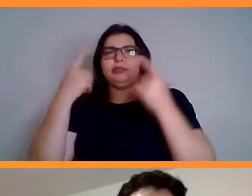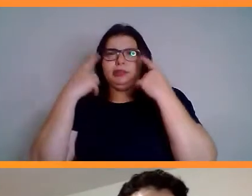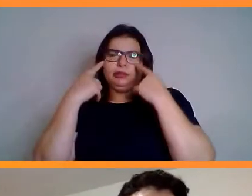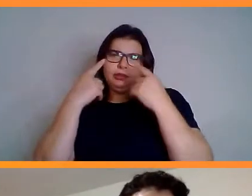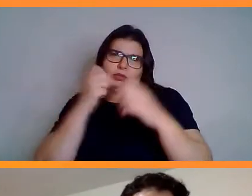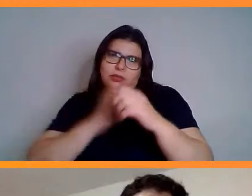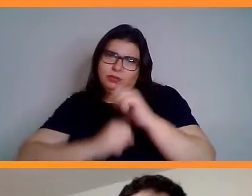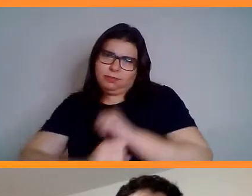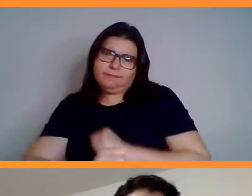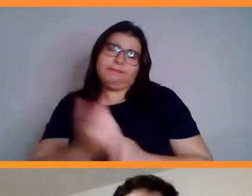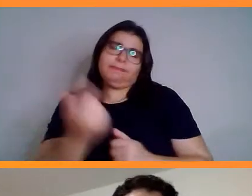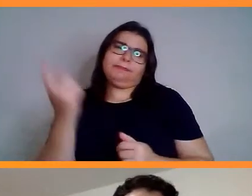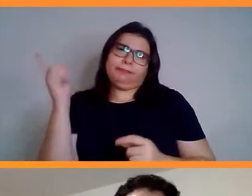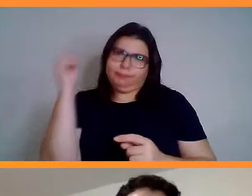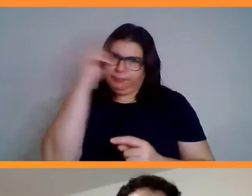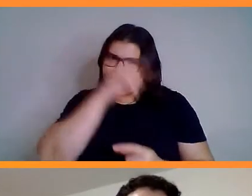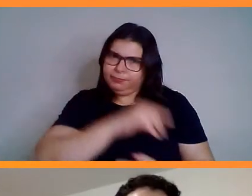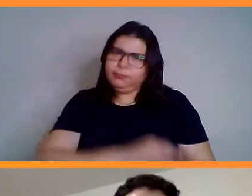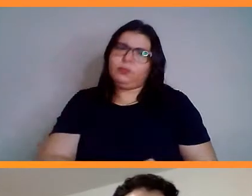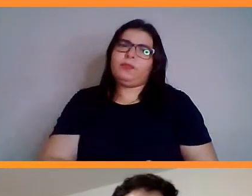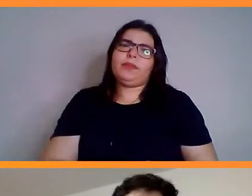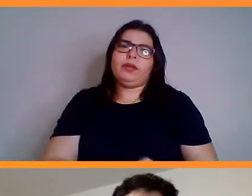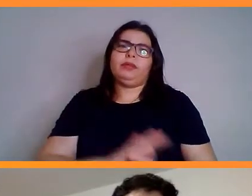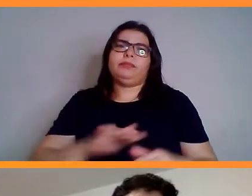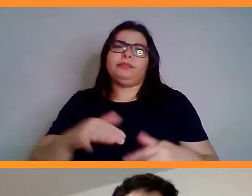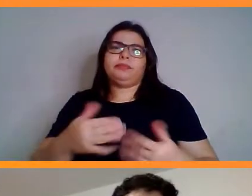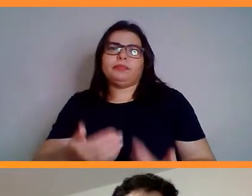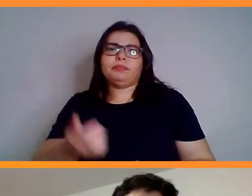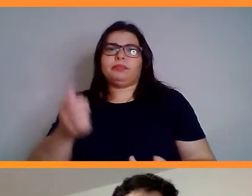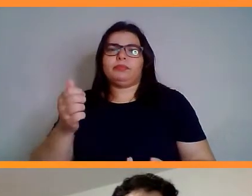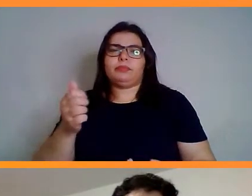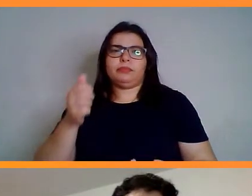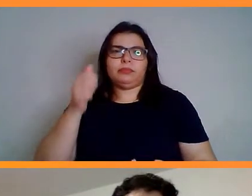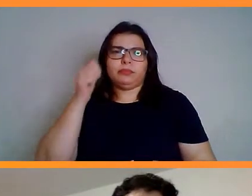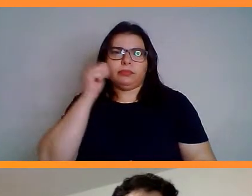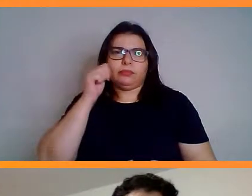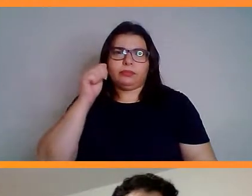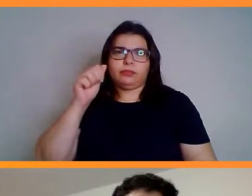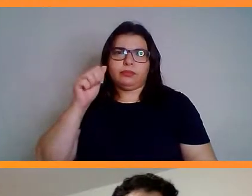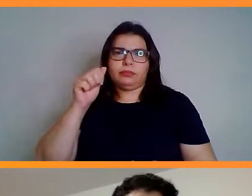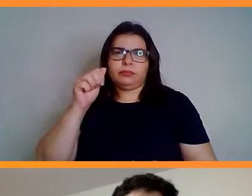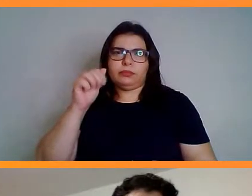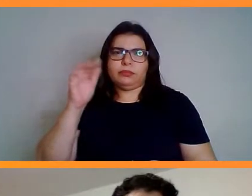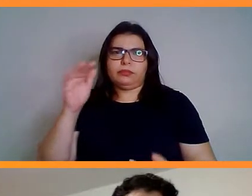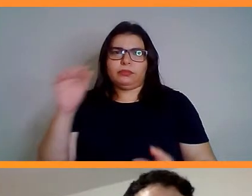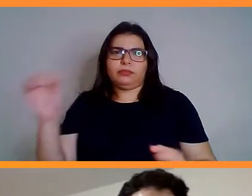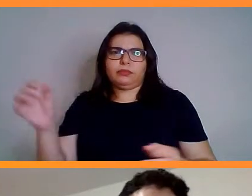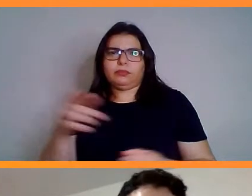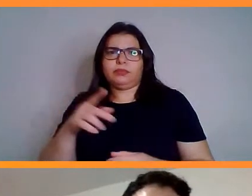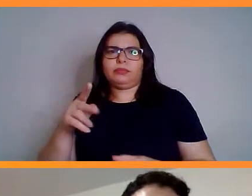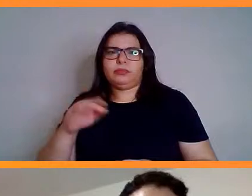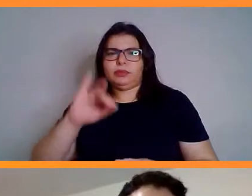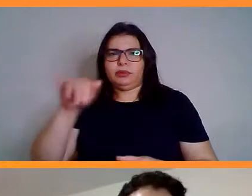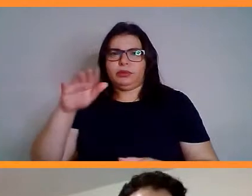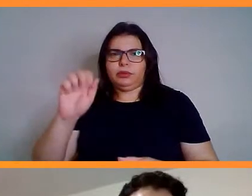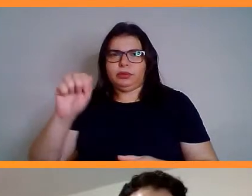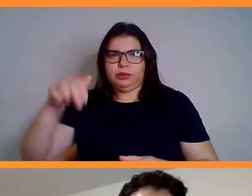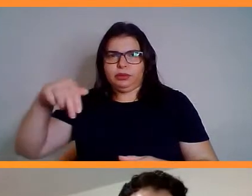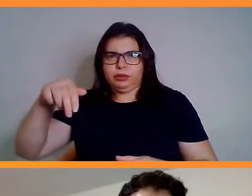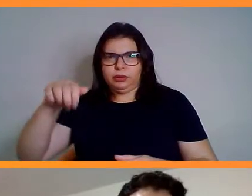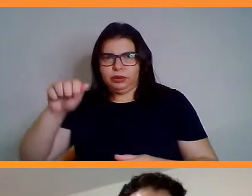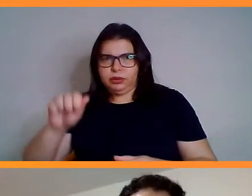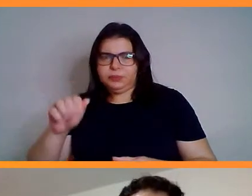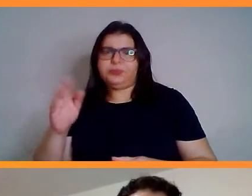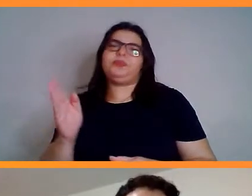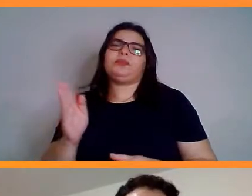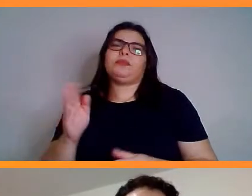Olha só, Marcelo, a Ana Beatriz, ela quer saber... Acho que sumiu a pergunta. Vamos para o professor Jamberg e depois a gente volta lá, na